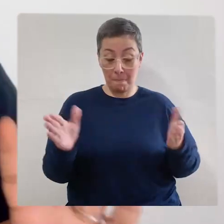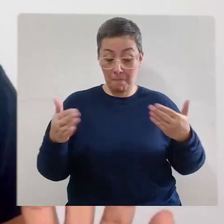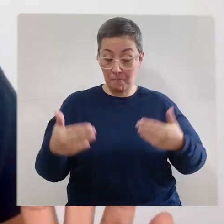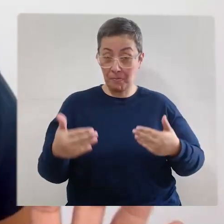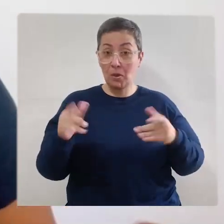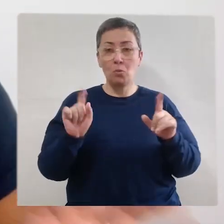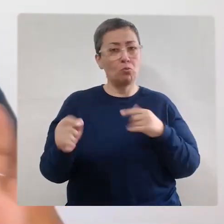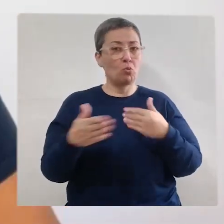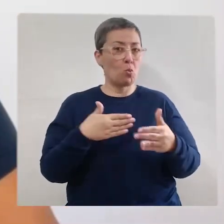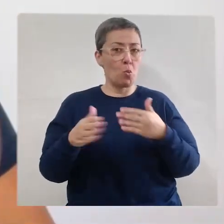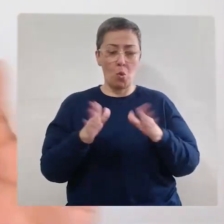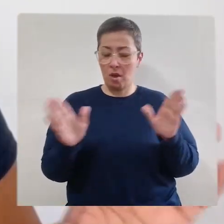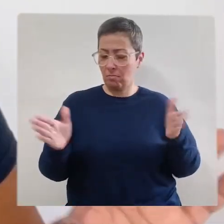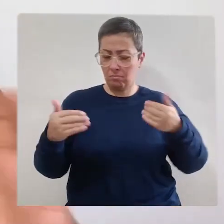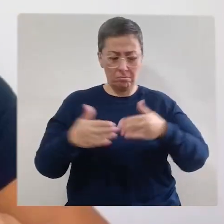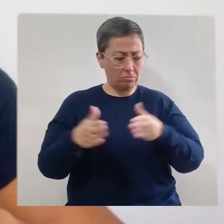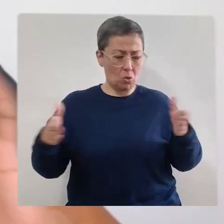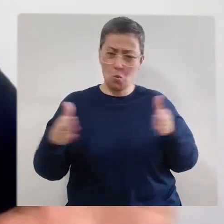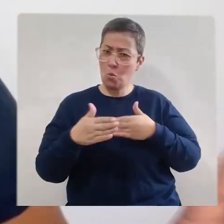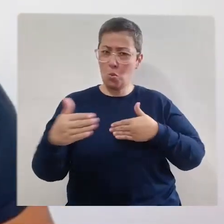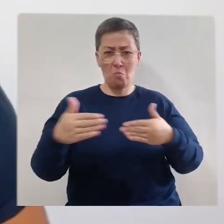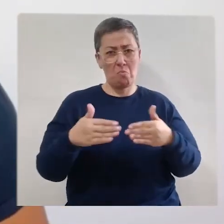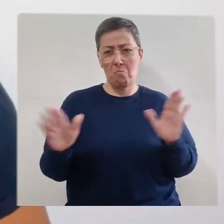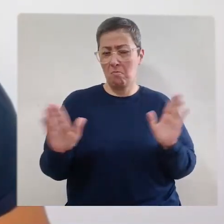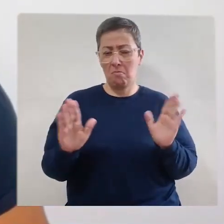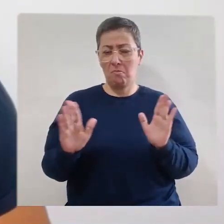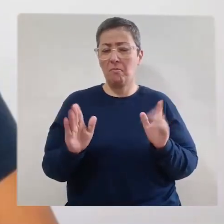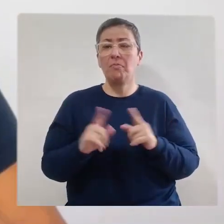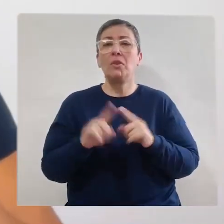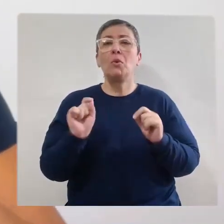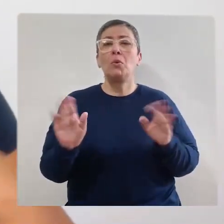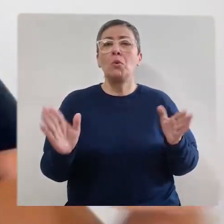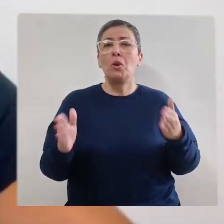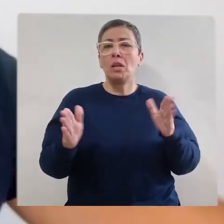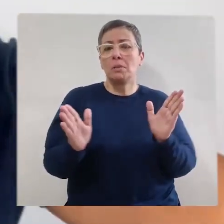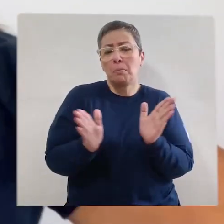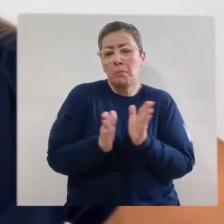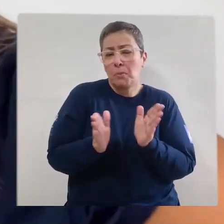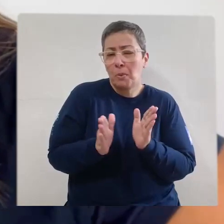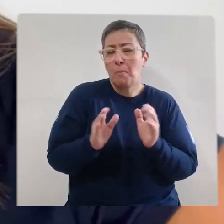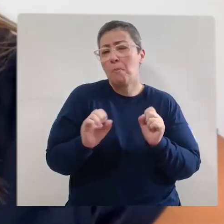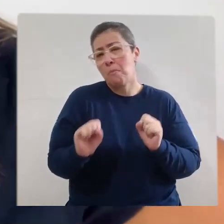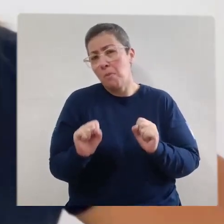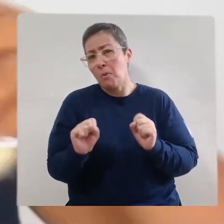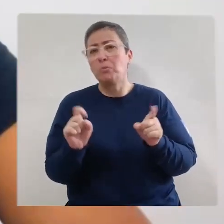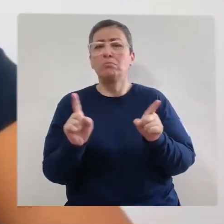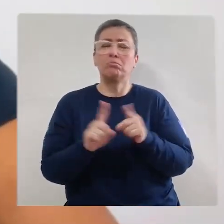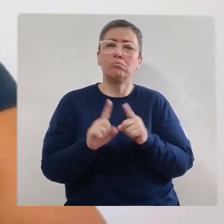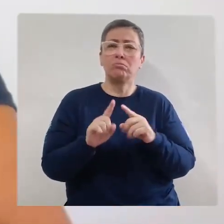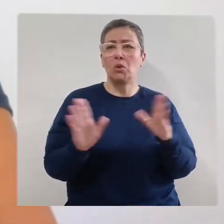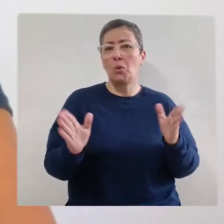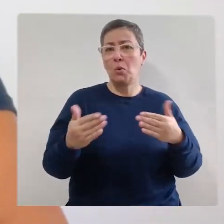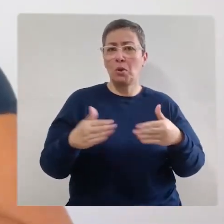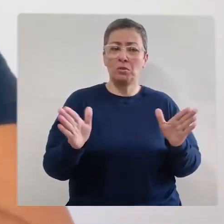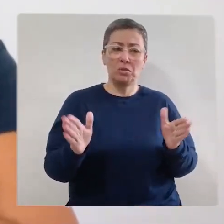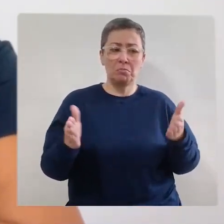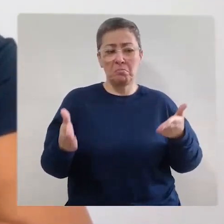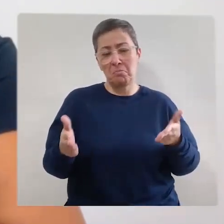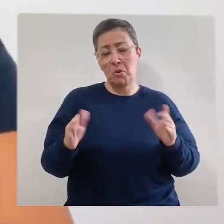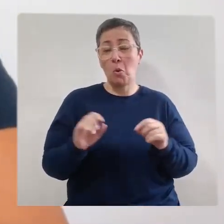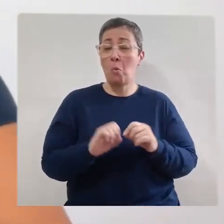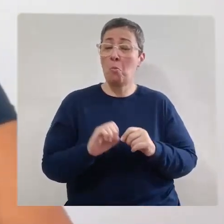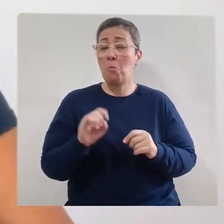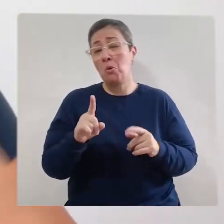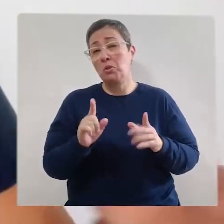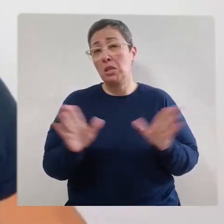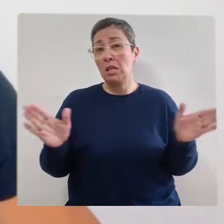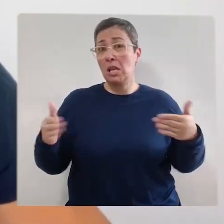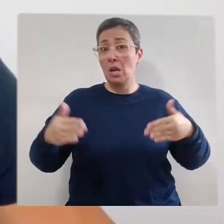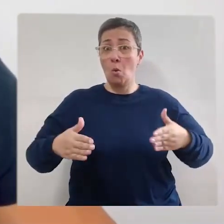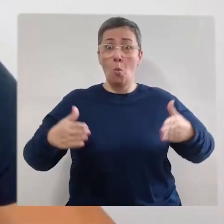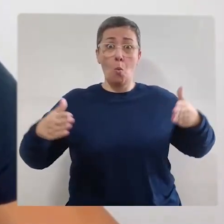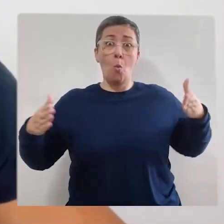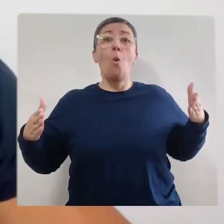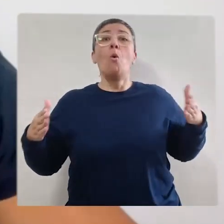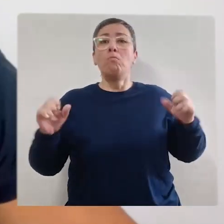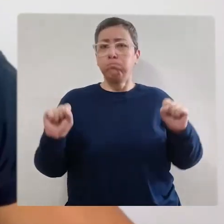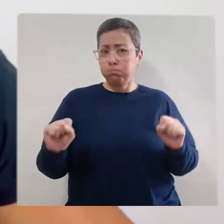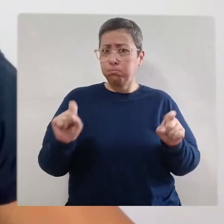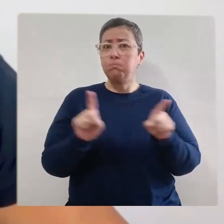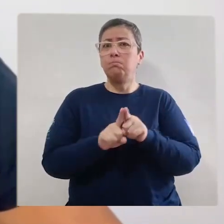caixa